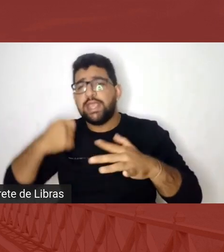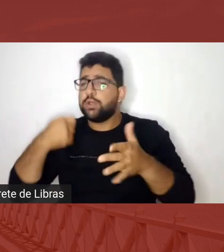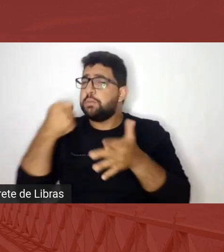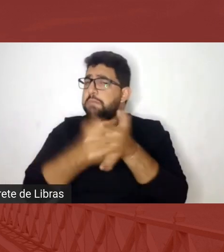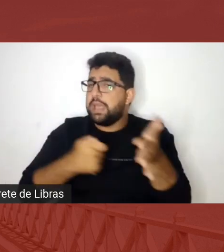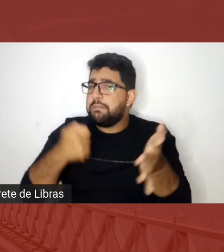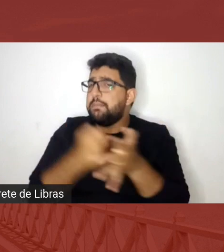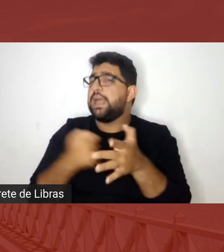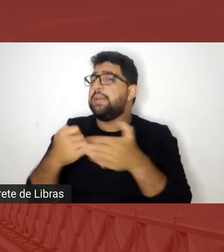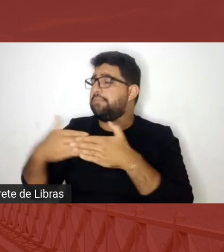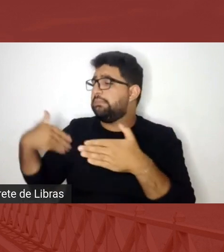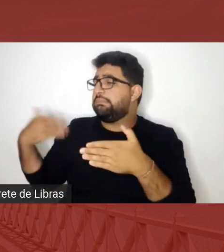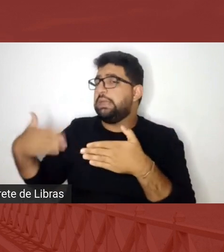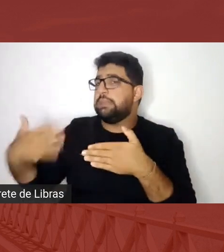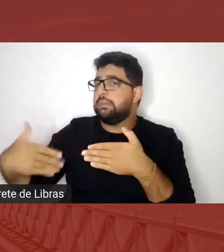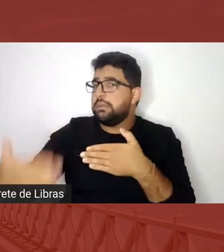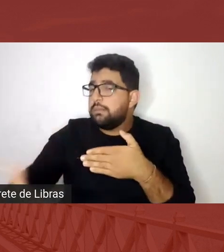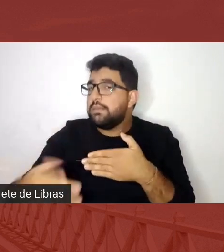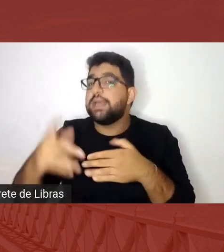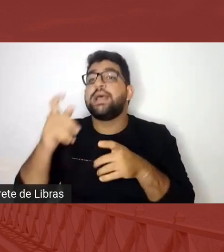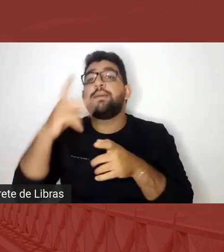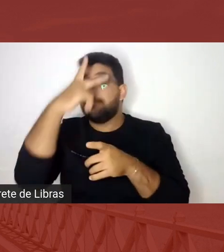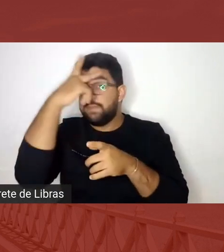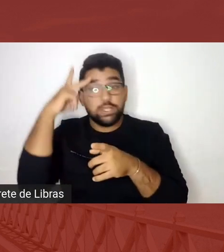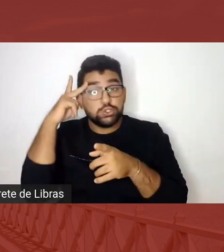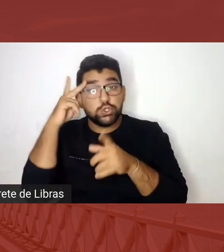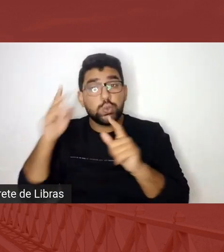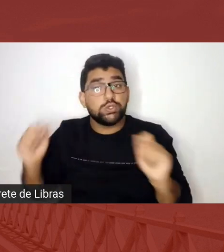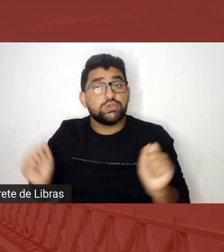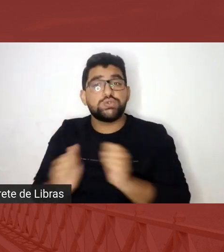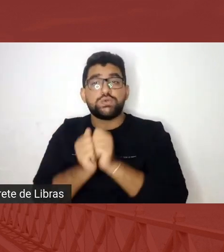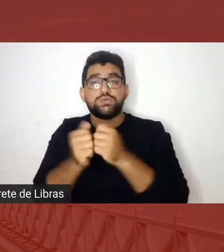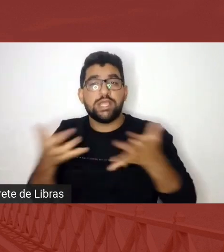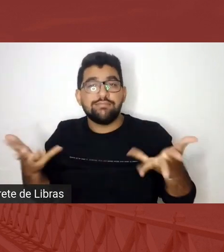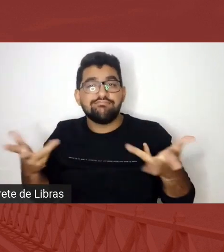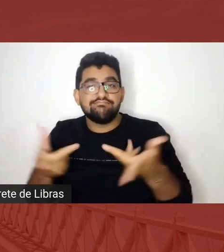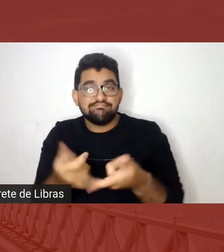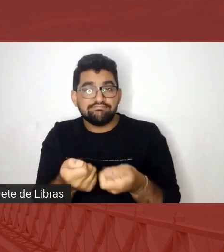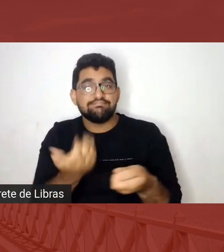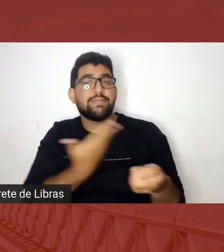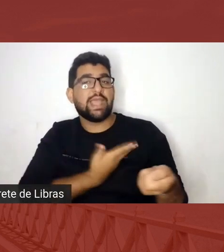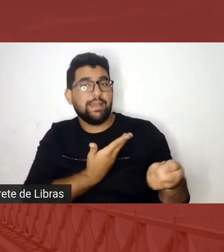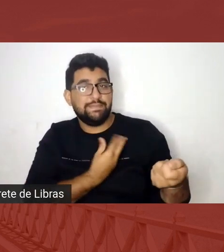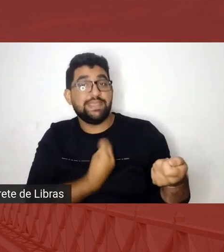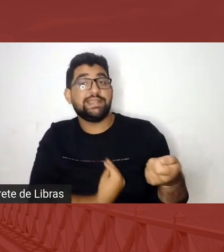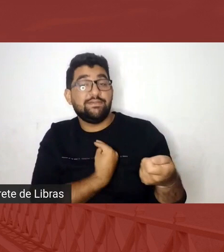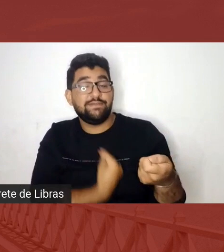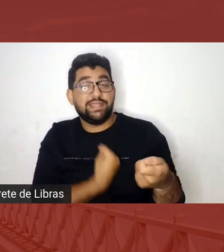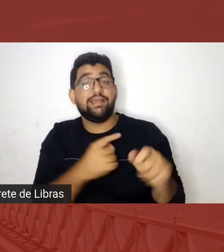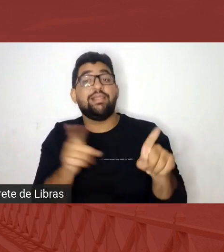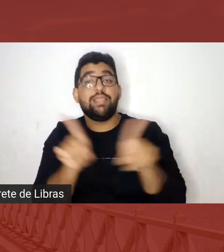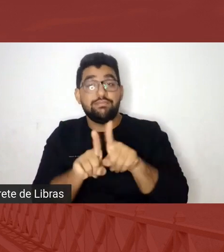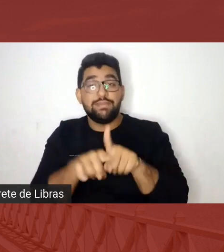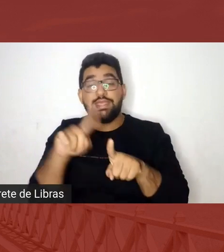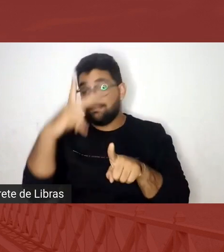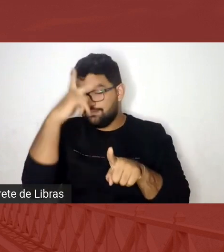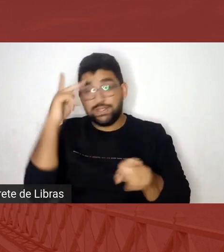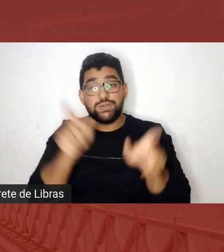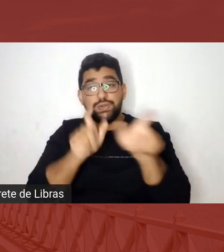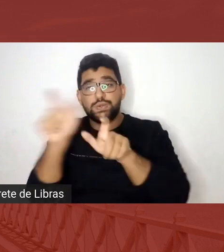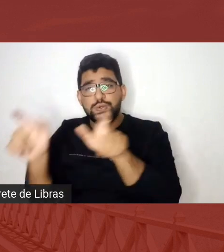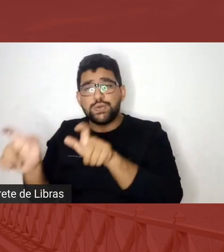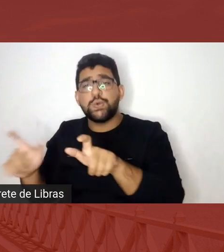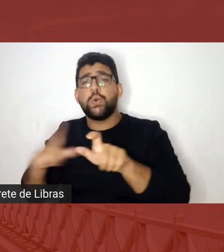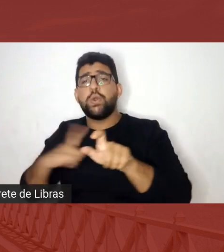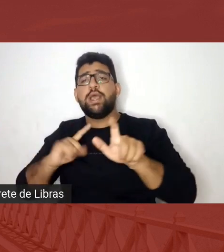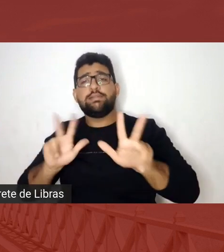do tempo com pessoas incríveis, que são minhas amigas na vida e também são pessoas que estão nas trincheiras de luta,